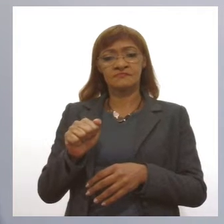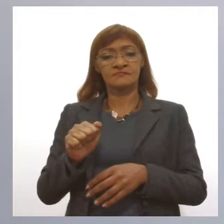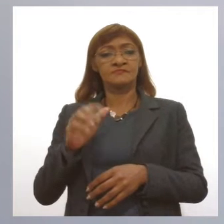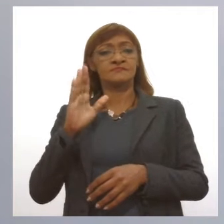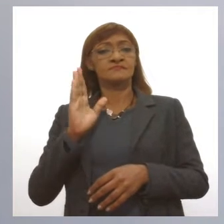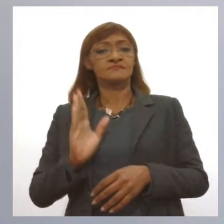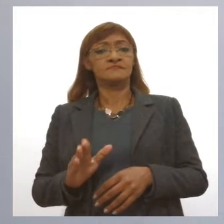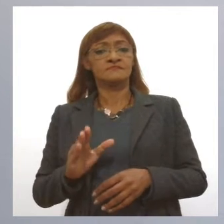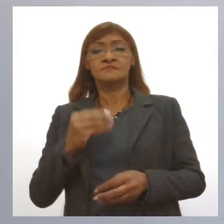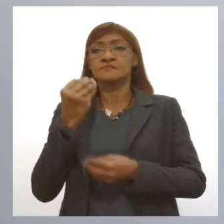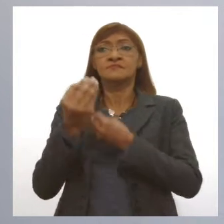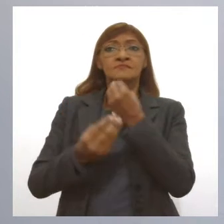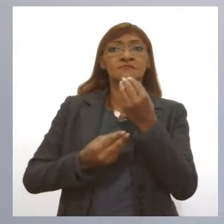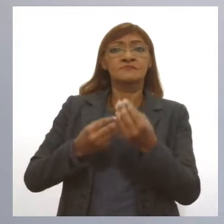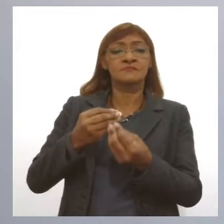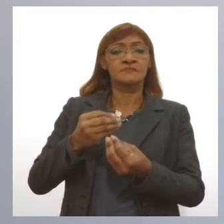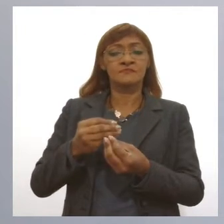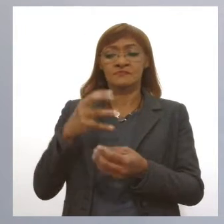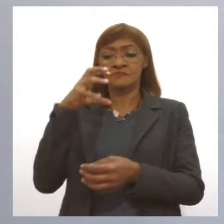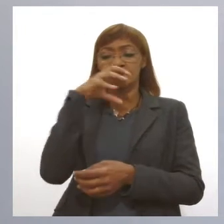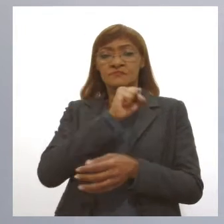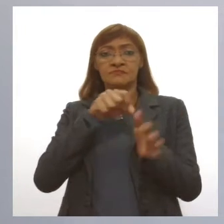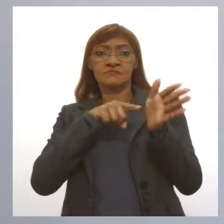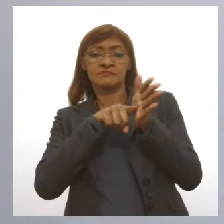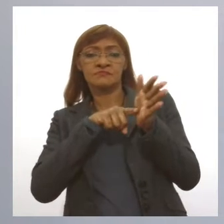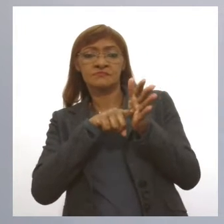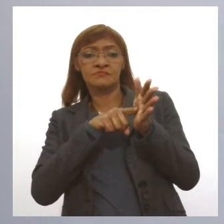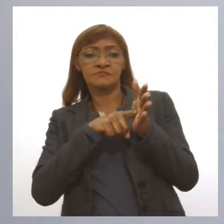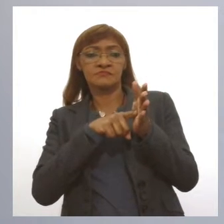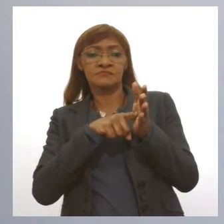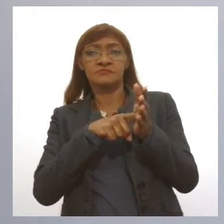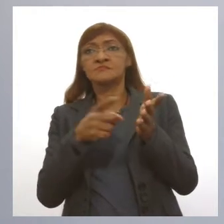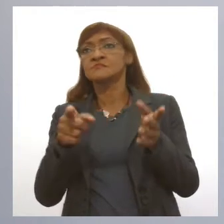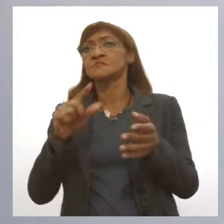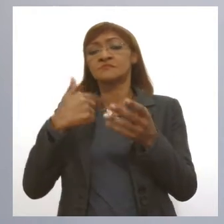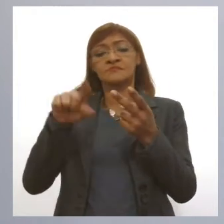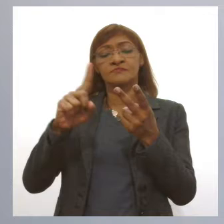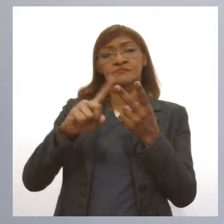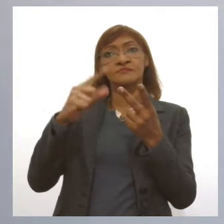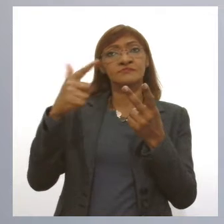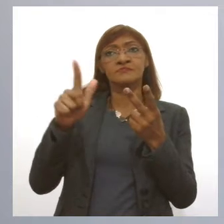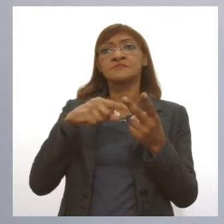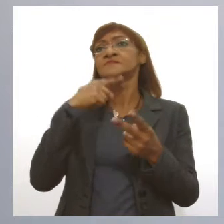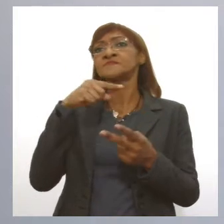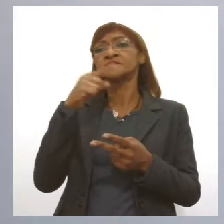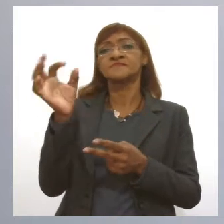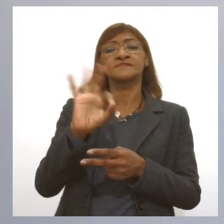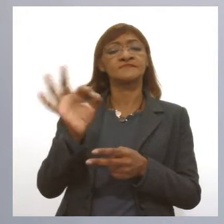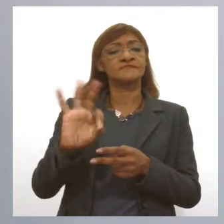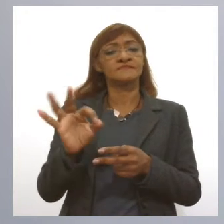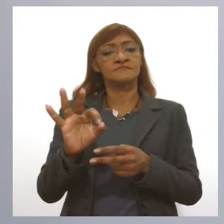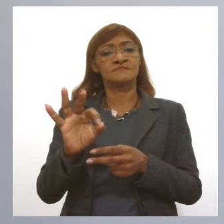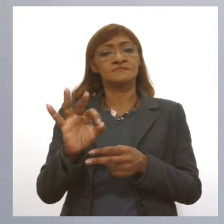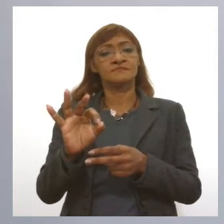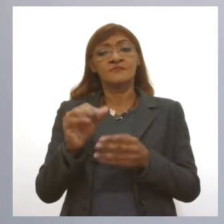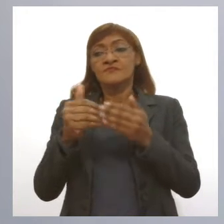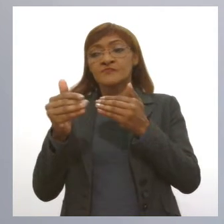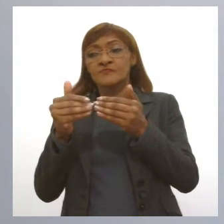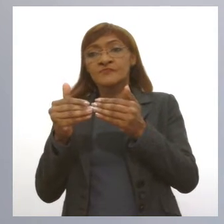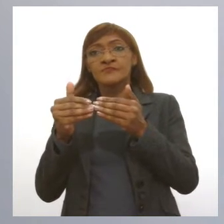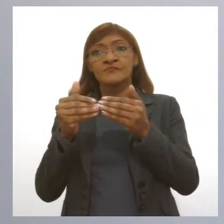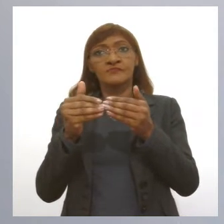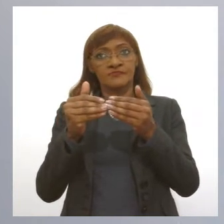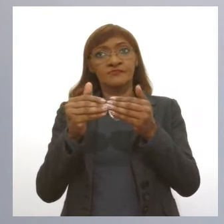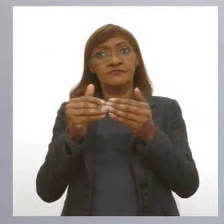sorologia, o teste rápido. E a célula, você não consegue fazer isso em laboratório qualquer, você tem que ter laboratório